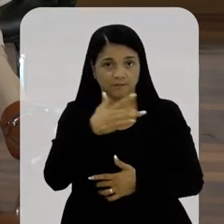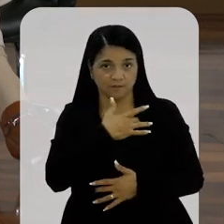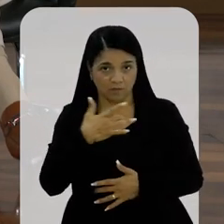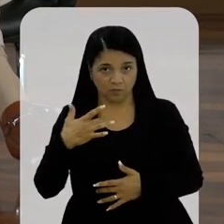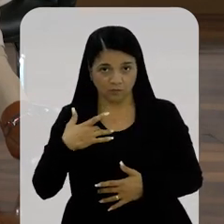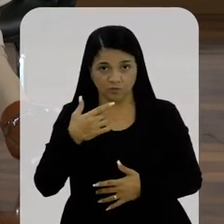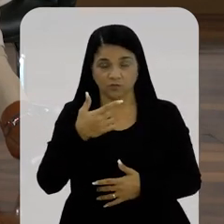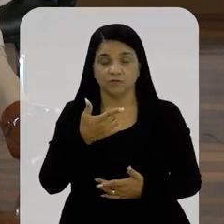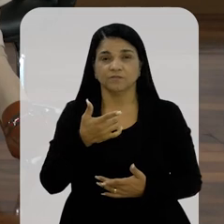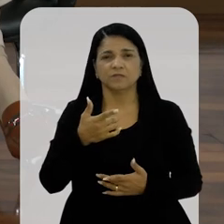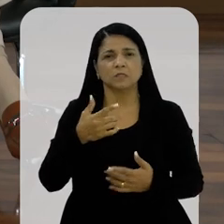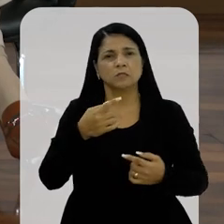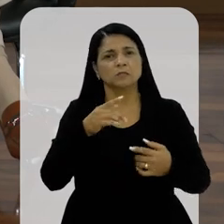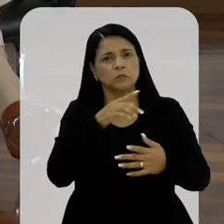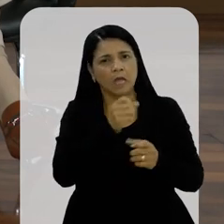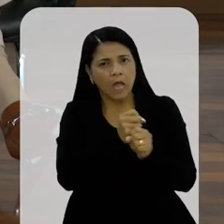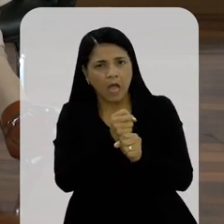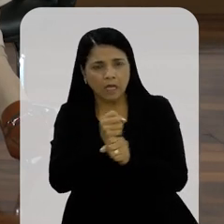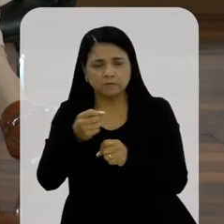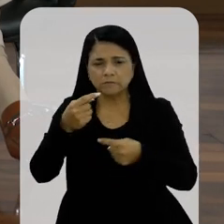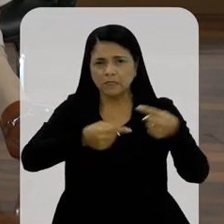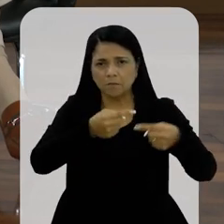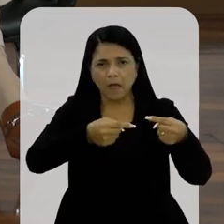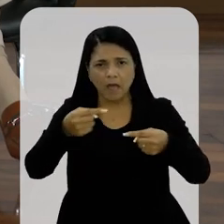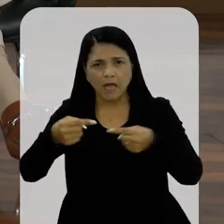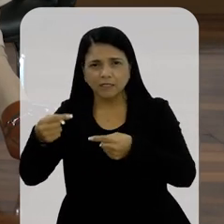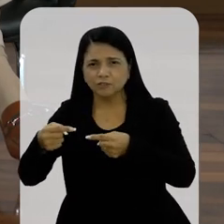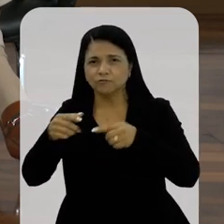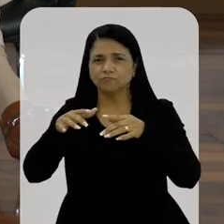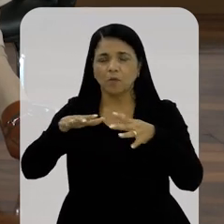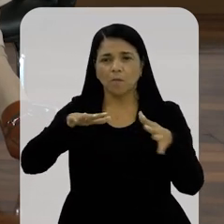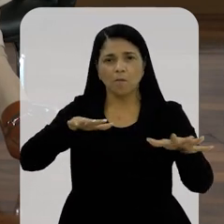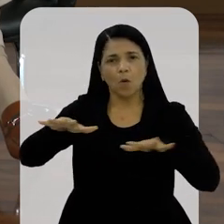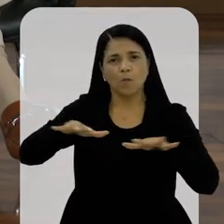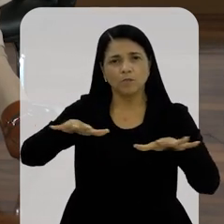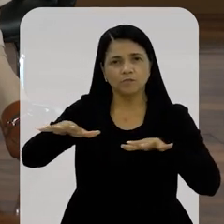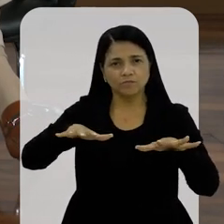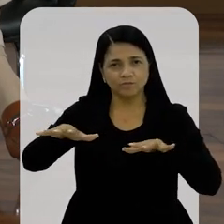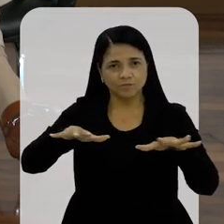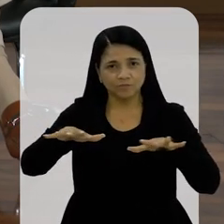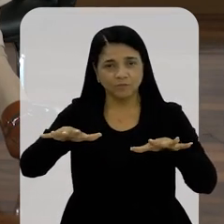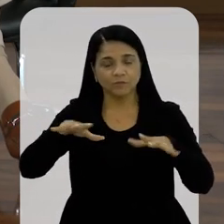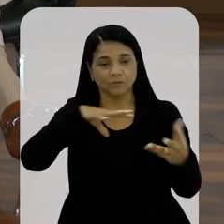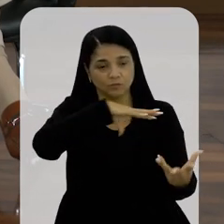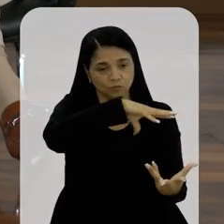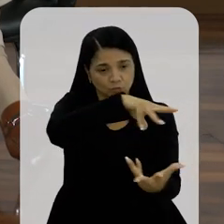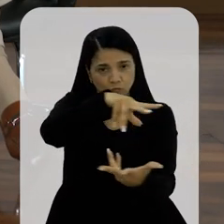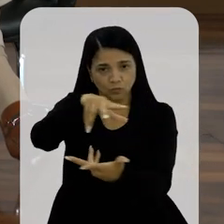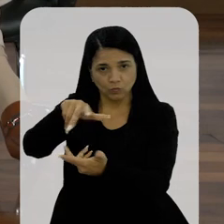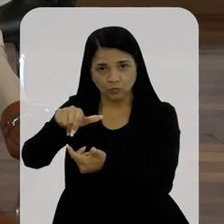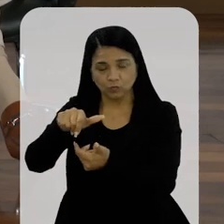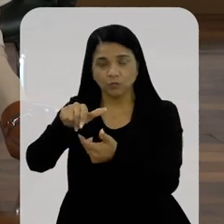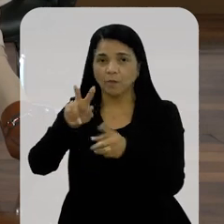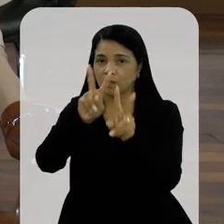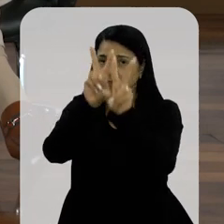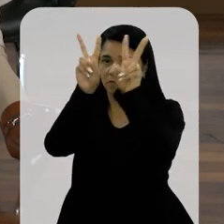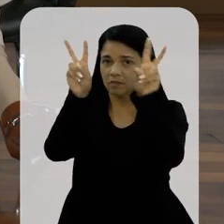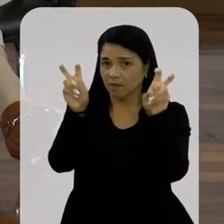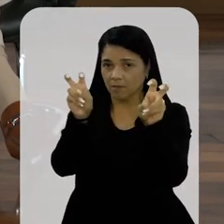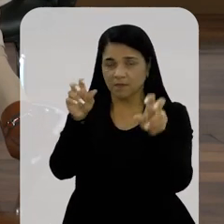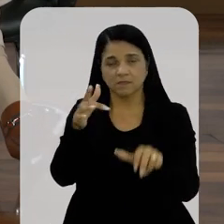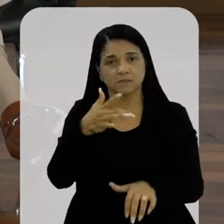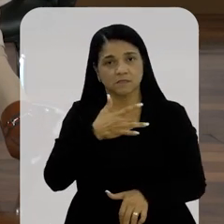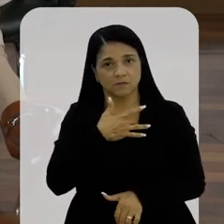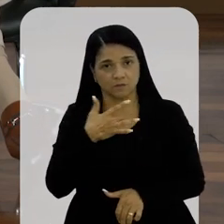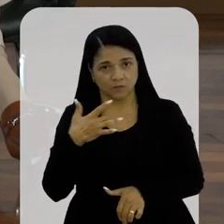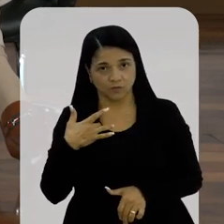estabelece um debate, uma chamada, uma mobilização mundial em torno de alguma questão sobre a saúde.